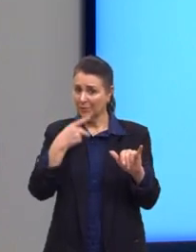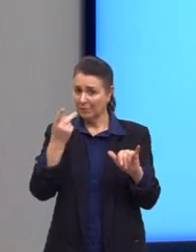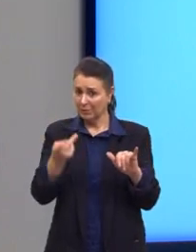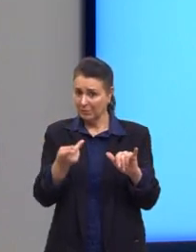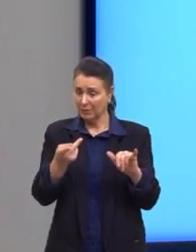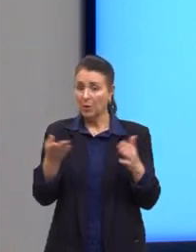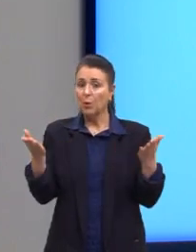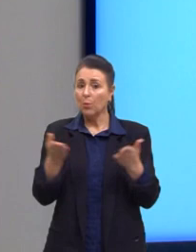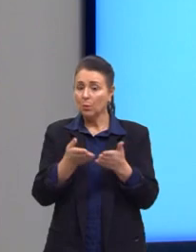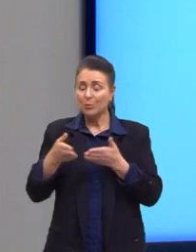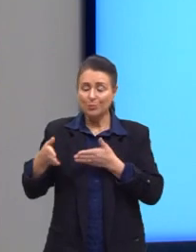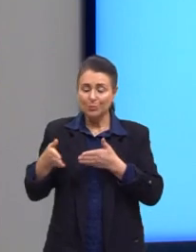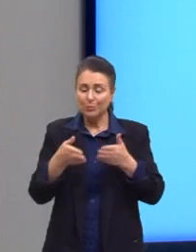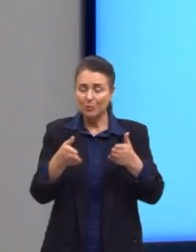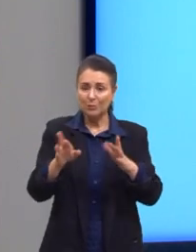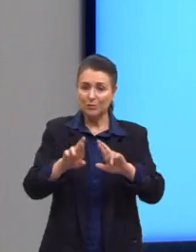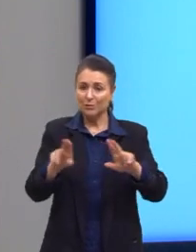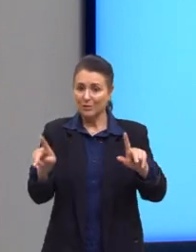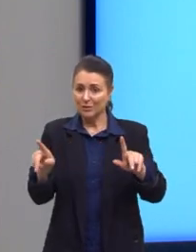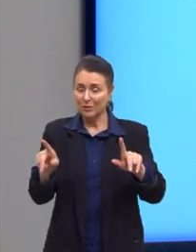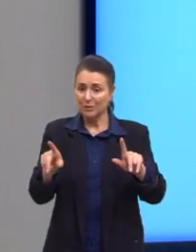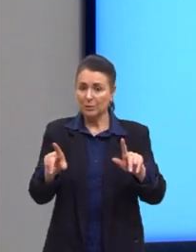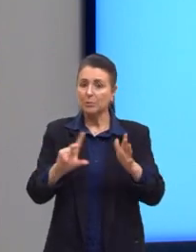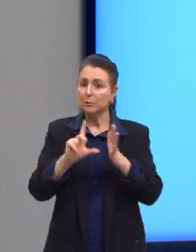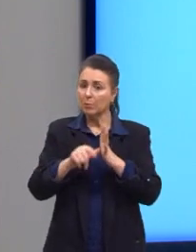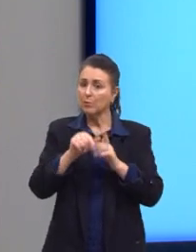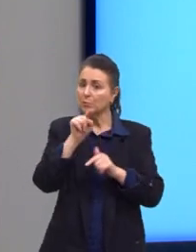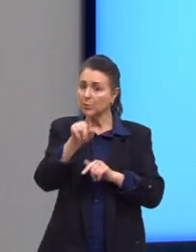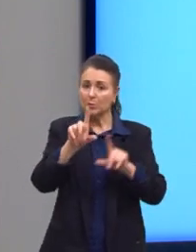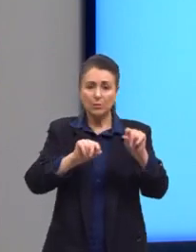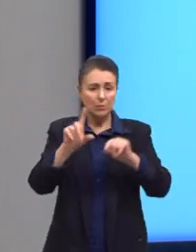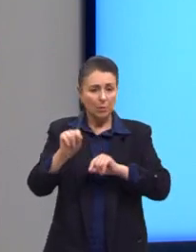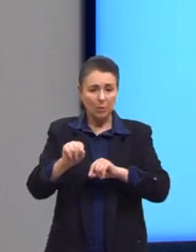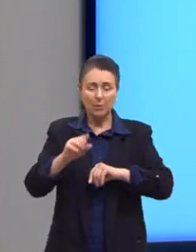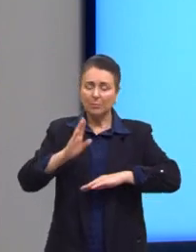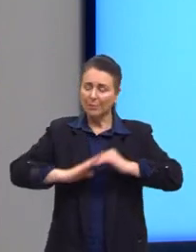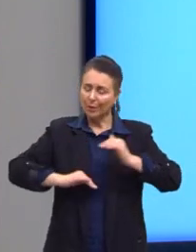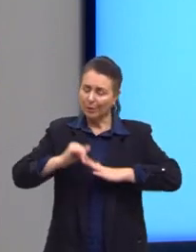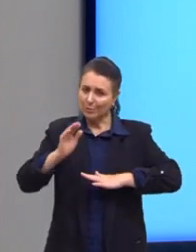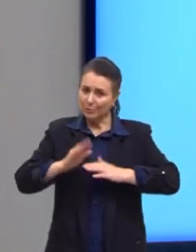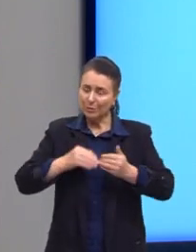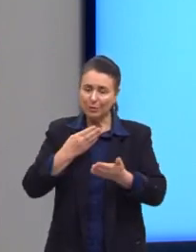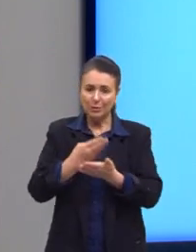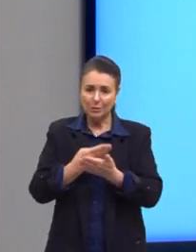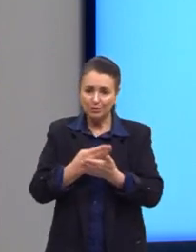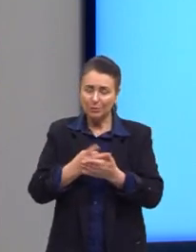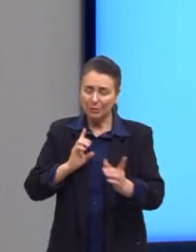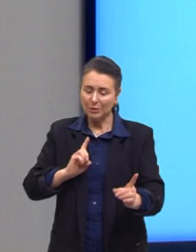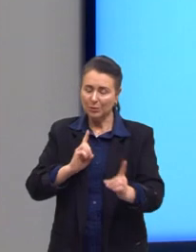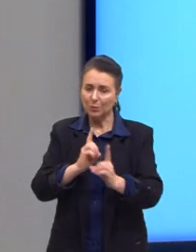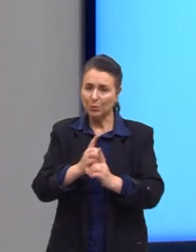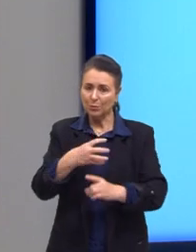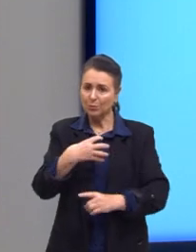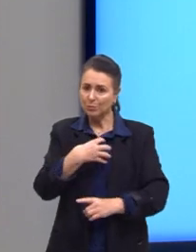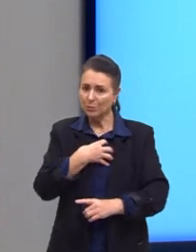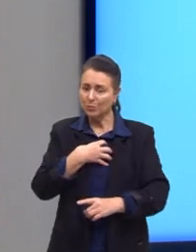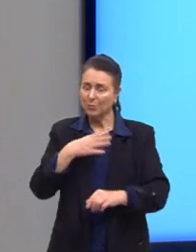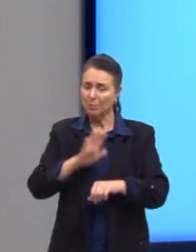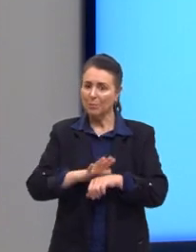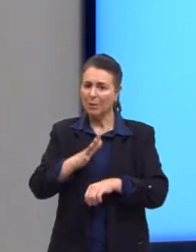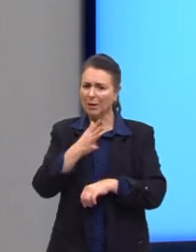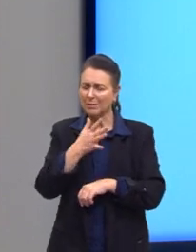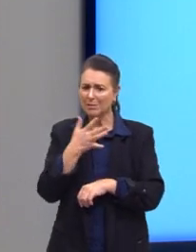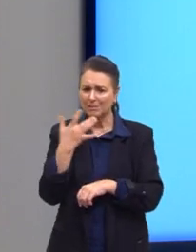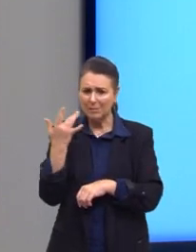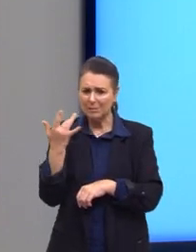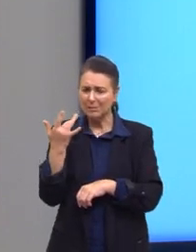por um outro caminho, mas depois vocês podem praticar e até encontrar a forma mais simples ou até a